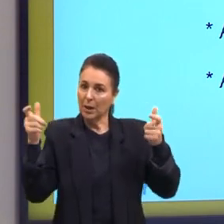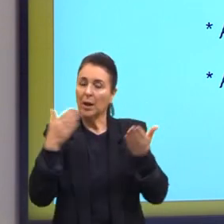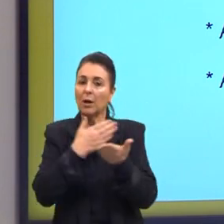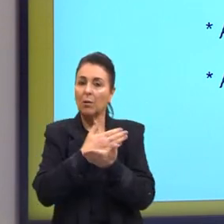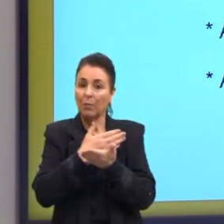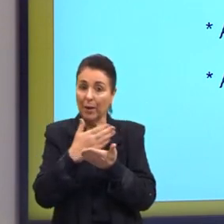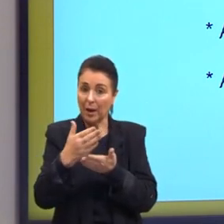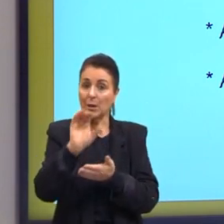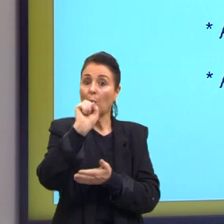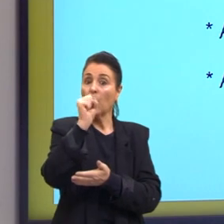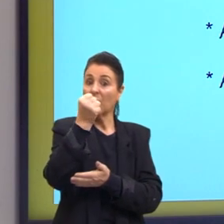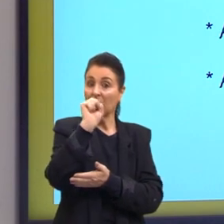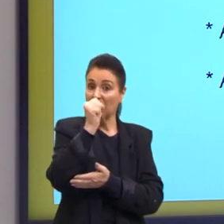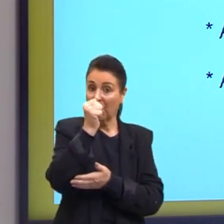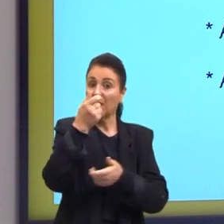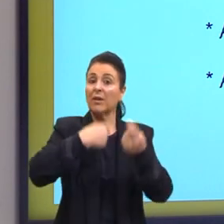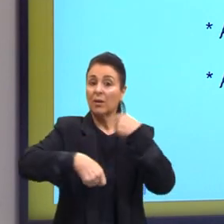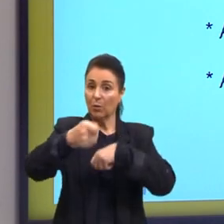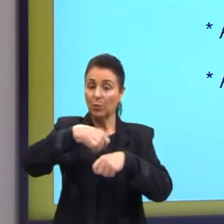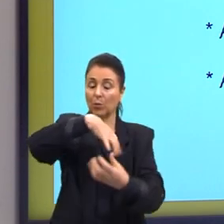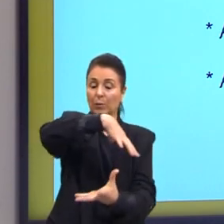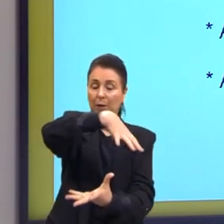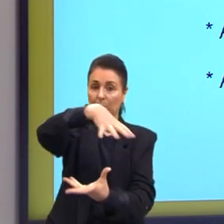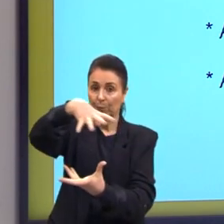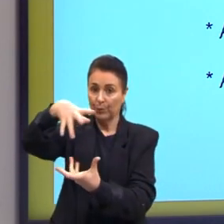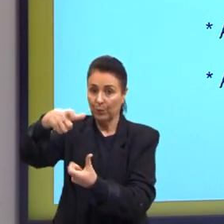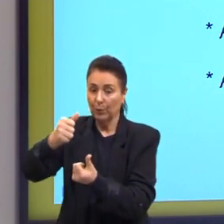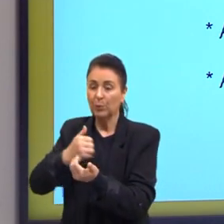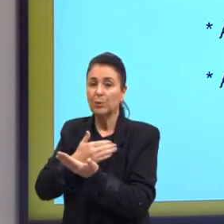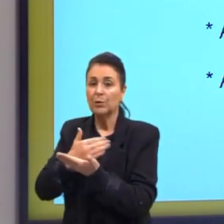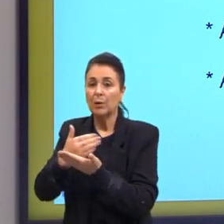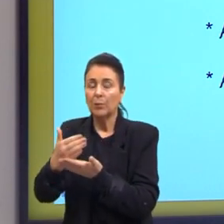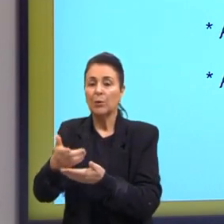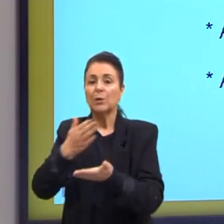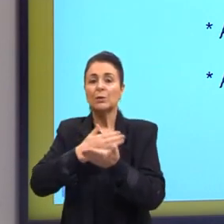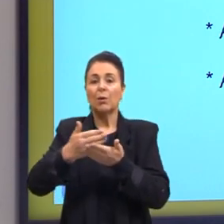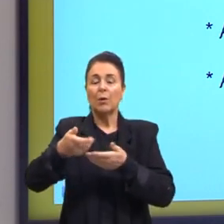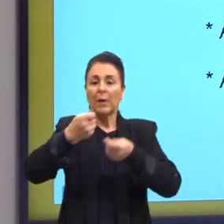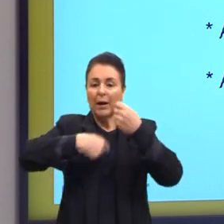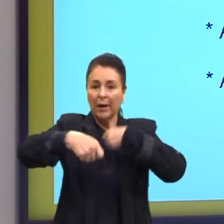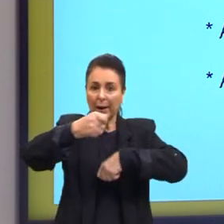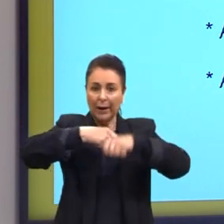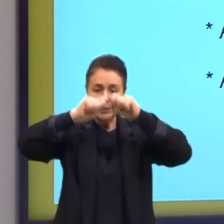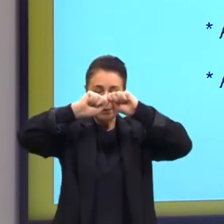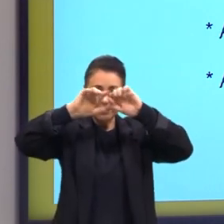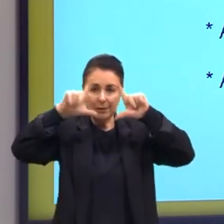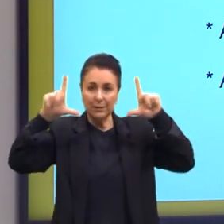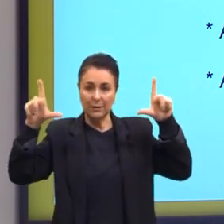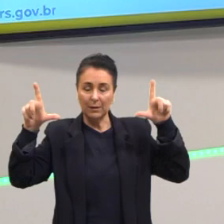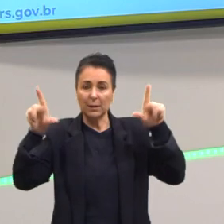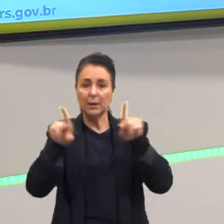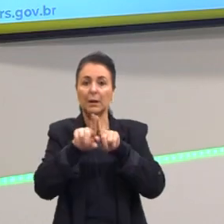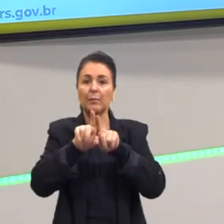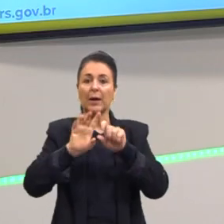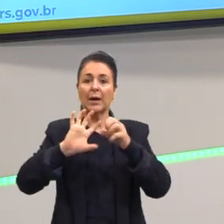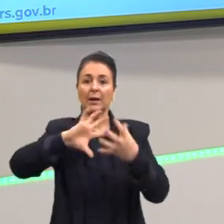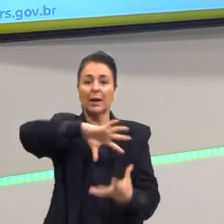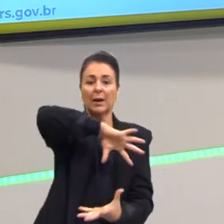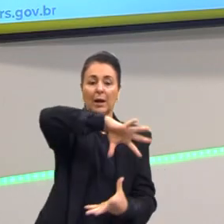oitava economia no mundo. Aqui, nós entramos no neoliberalismo e na globalização de uma forma